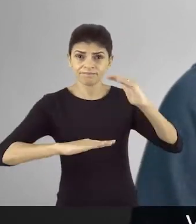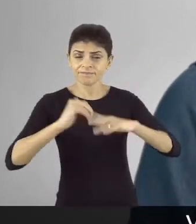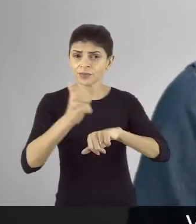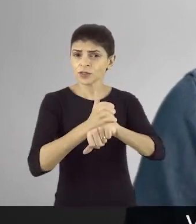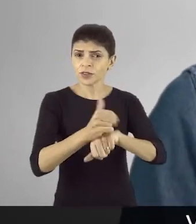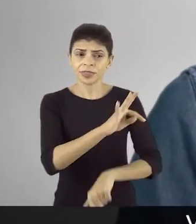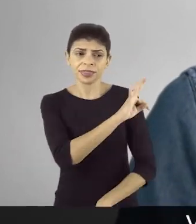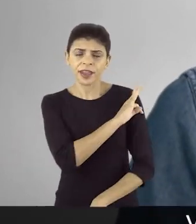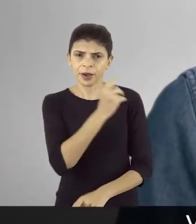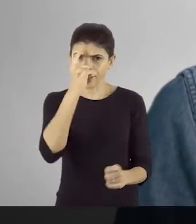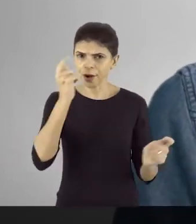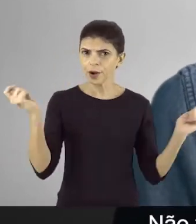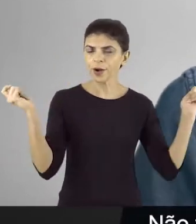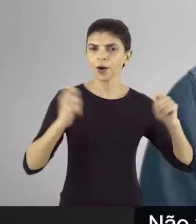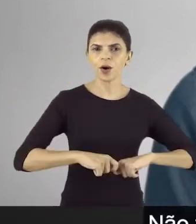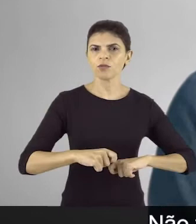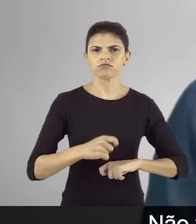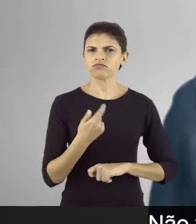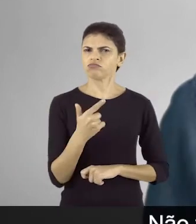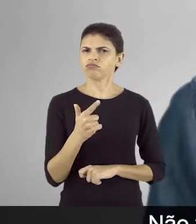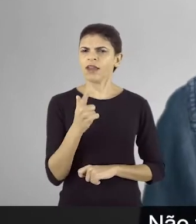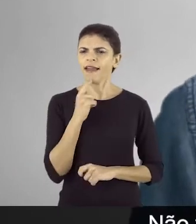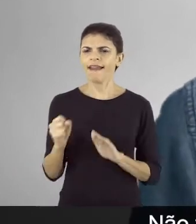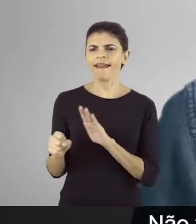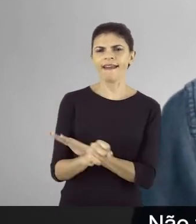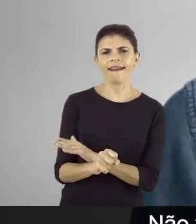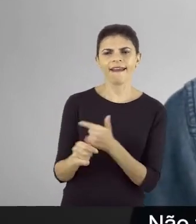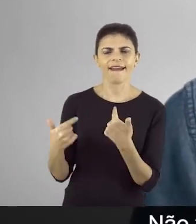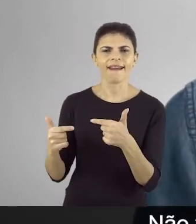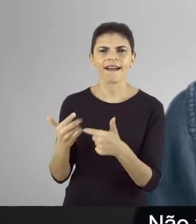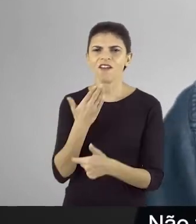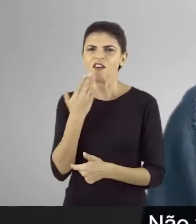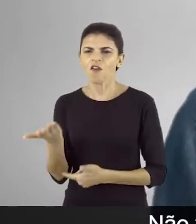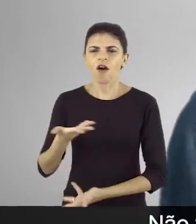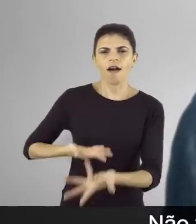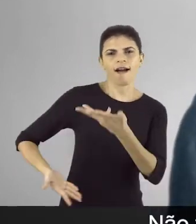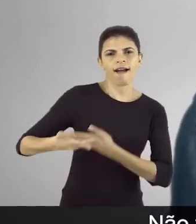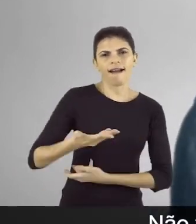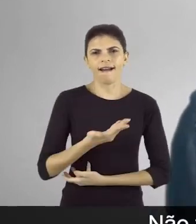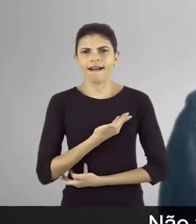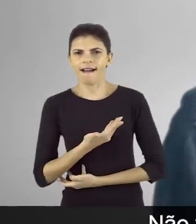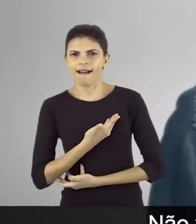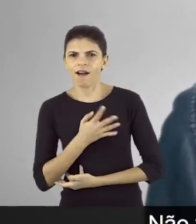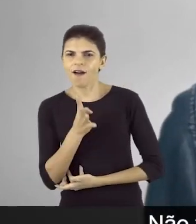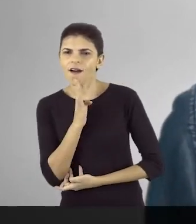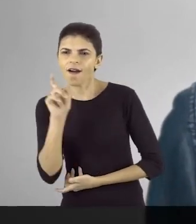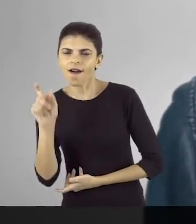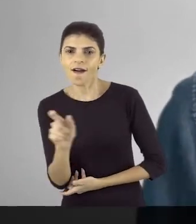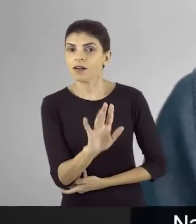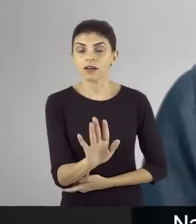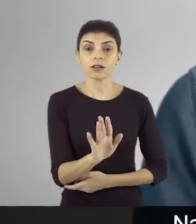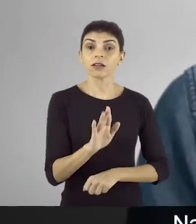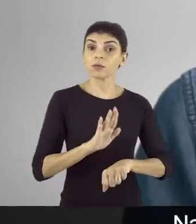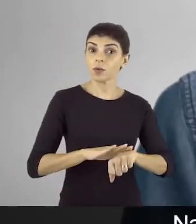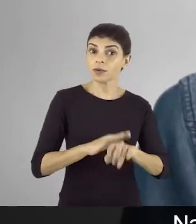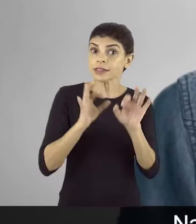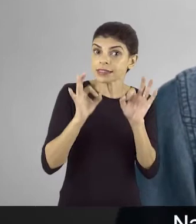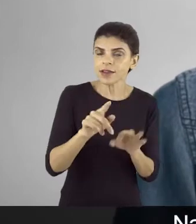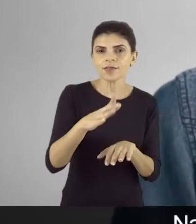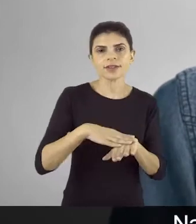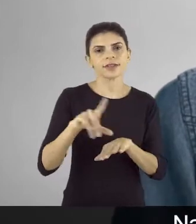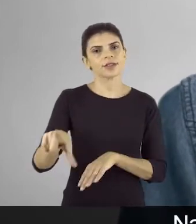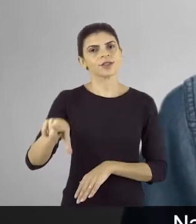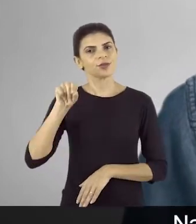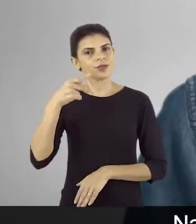técnicos competentes. Não vai ter distribuição de cargos em troca de favores políticos. Na hora certa,